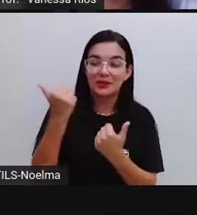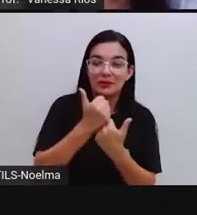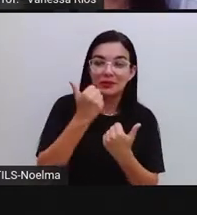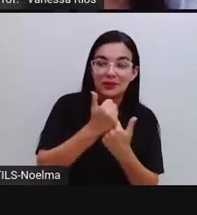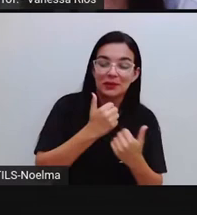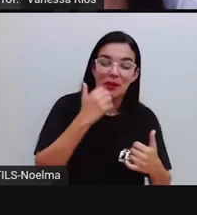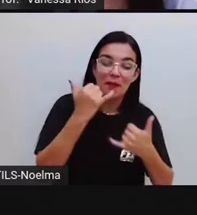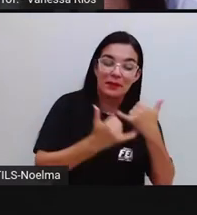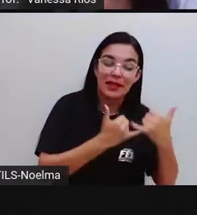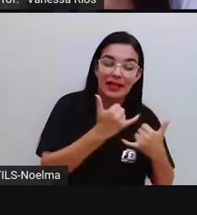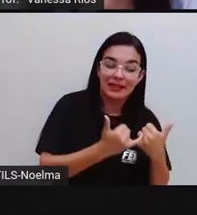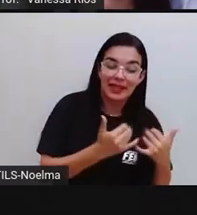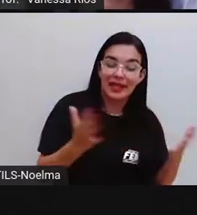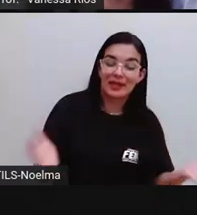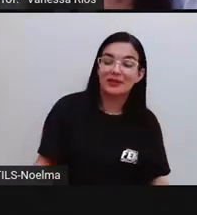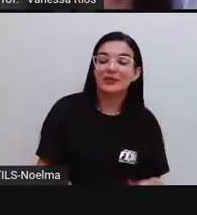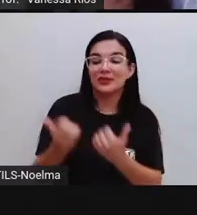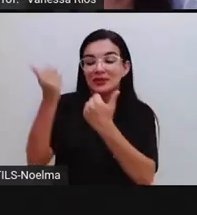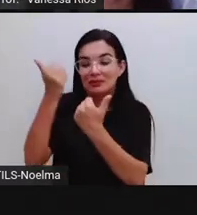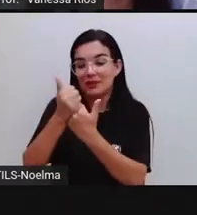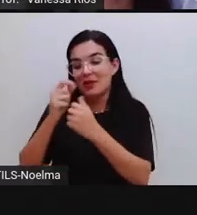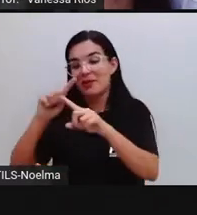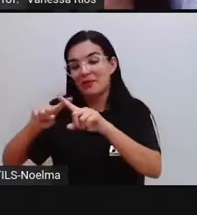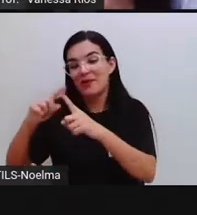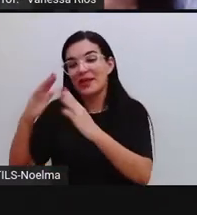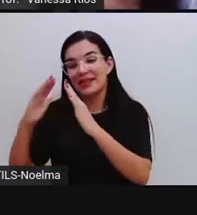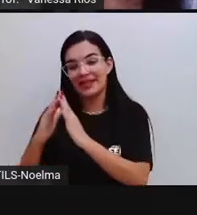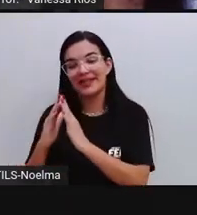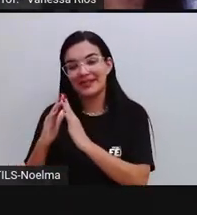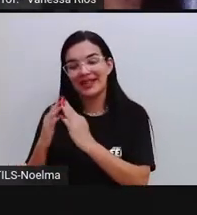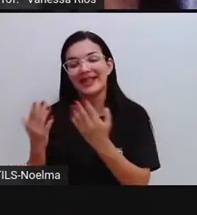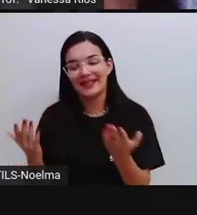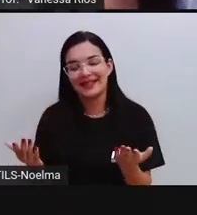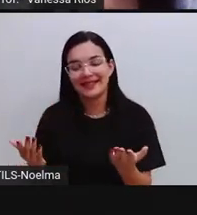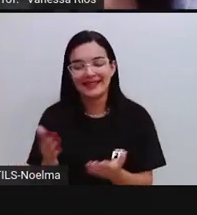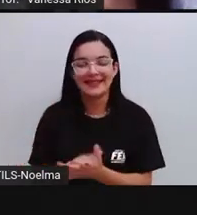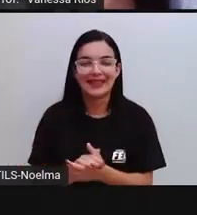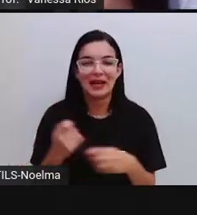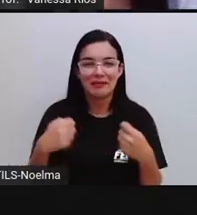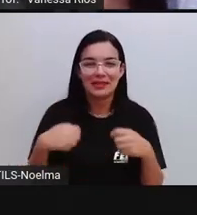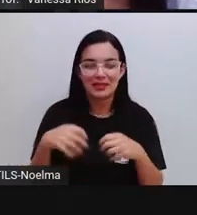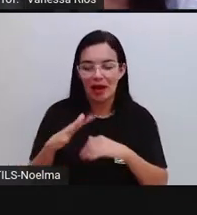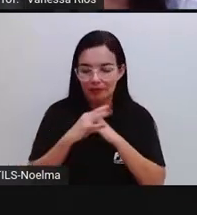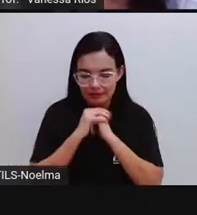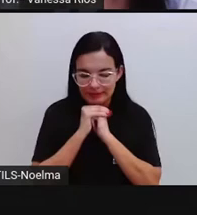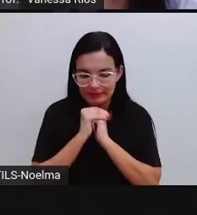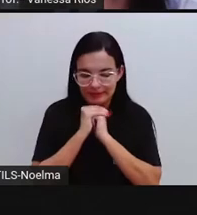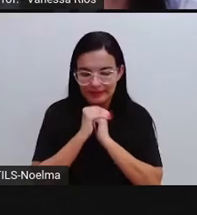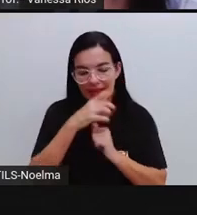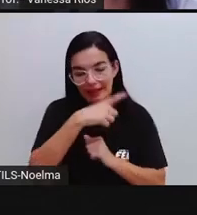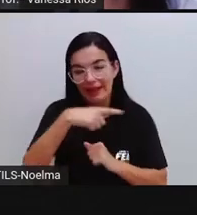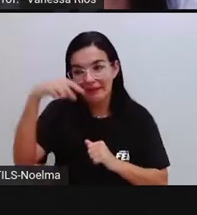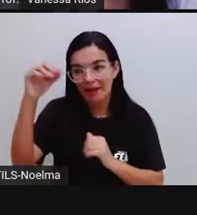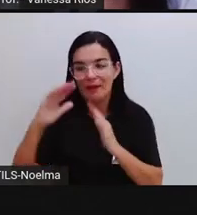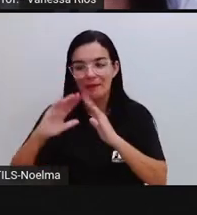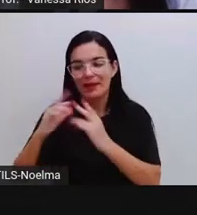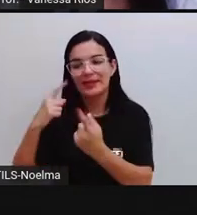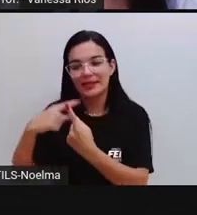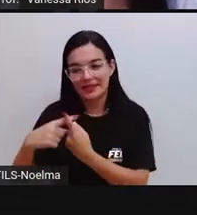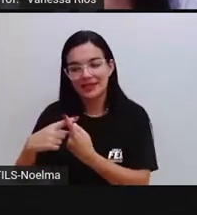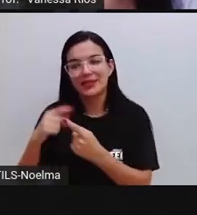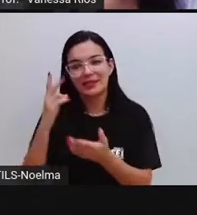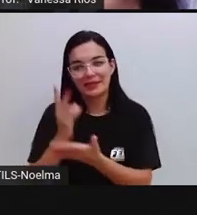viu obrigado a fazer algo que não foi agradável para ele mesmo, porque as tias passaram a levar ele aí todas